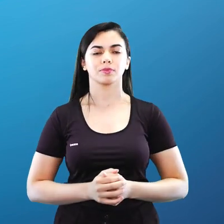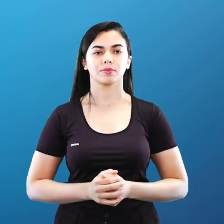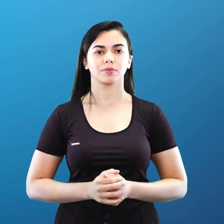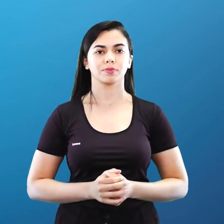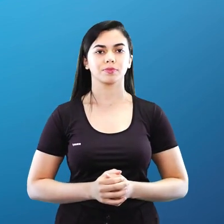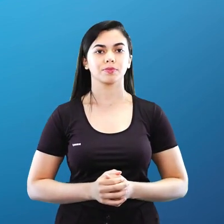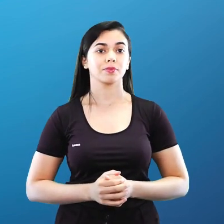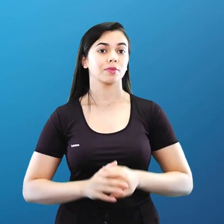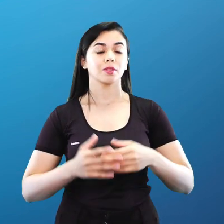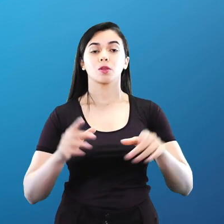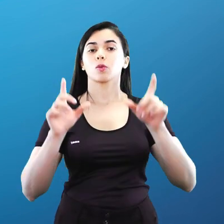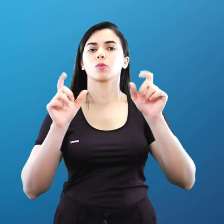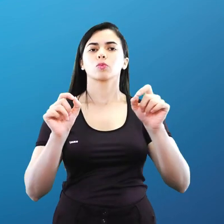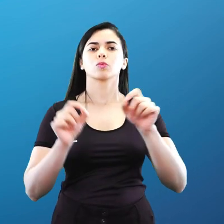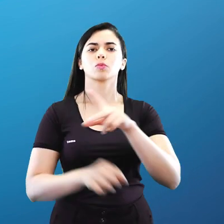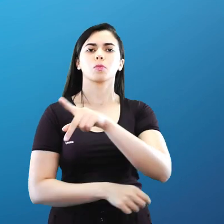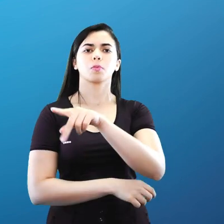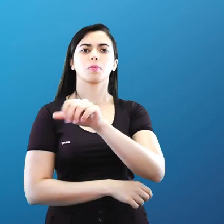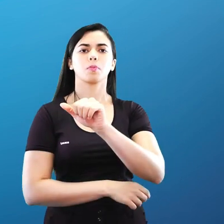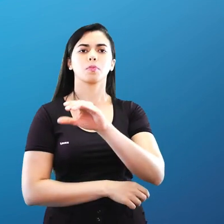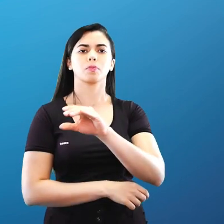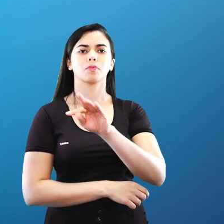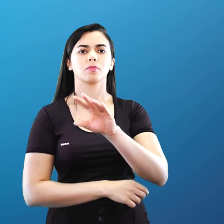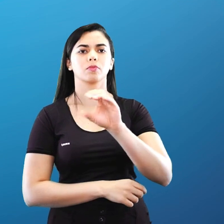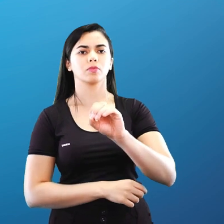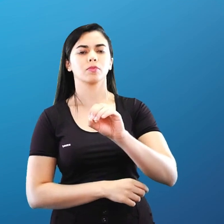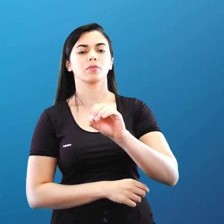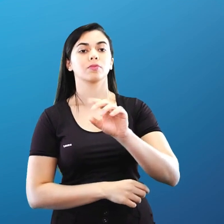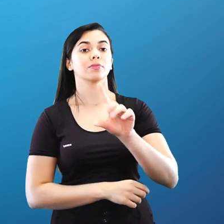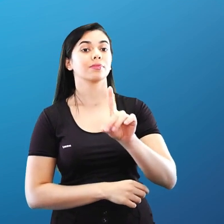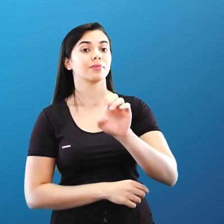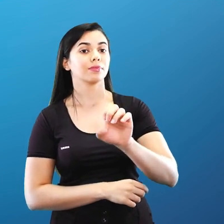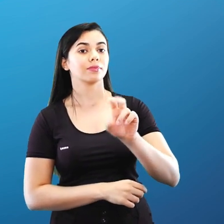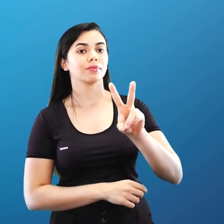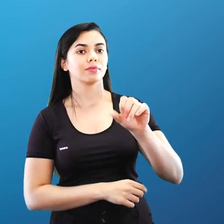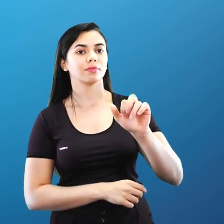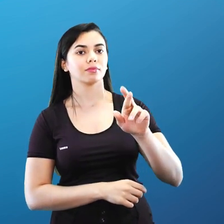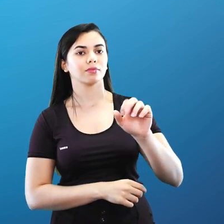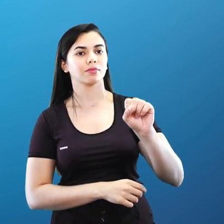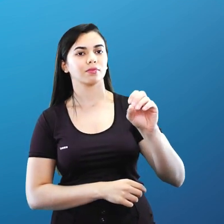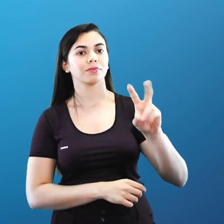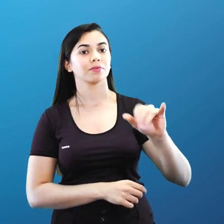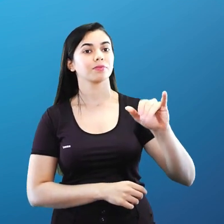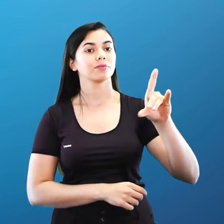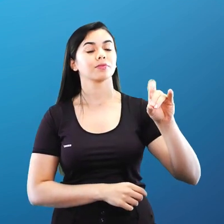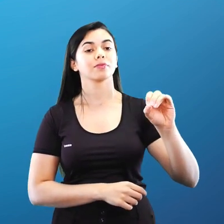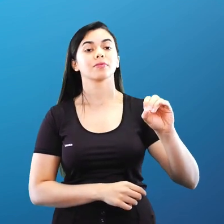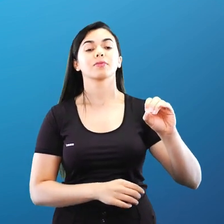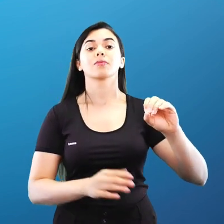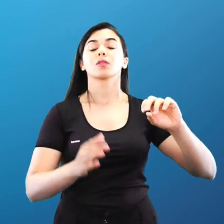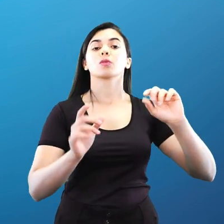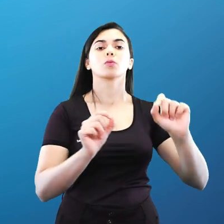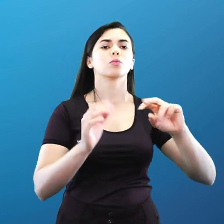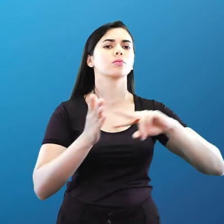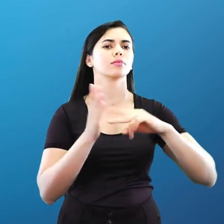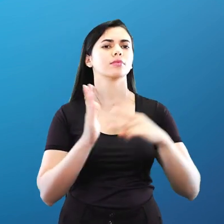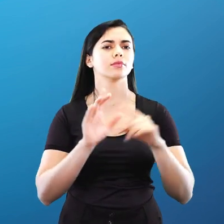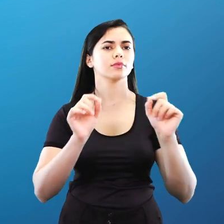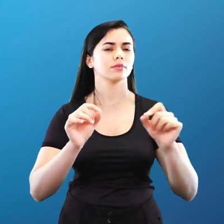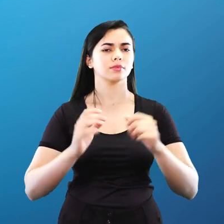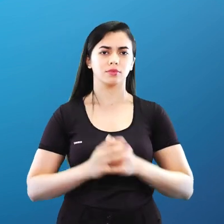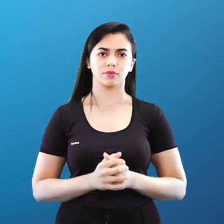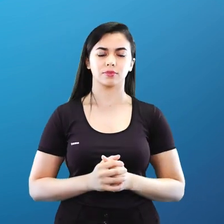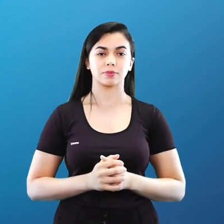O que foi o Pacto de Vassóvia? Sorra, eu trouxe aqui de forma bem objetiva, tá? Vamos ver comigo aqui, pessoal. O Pacto de Vassóvia